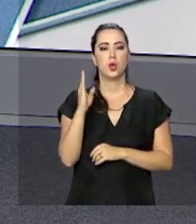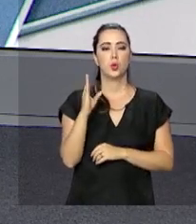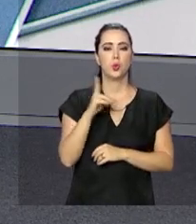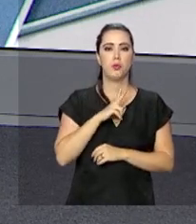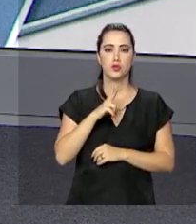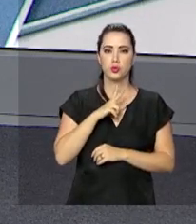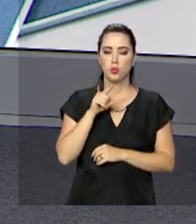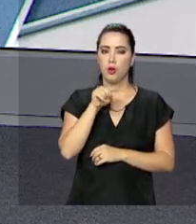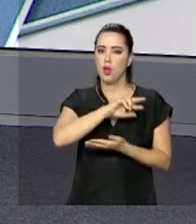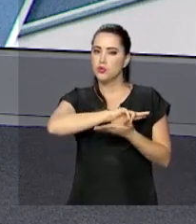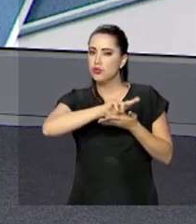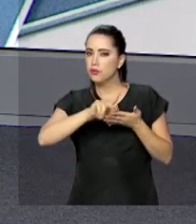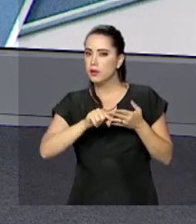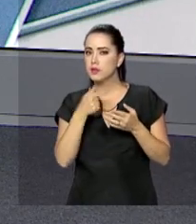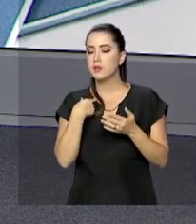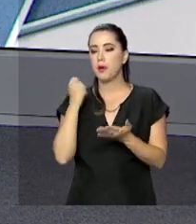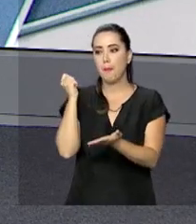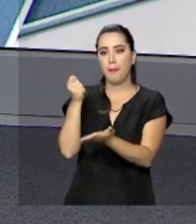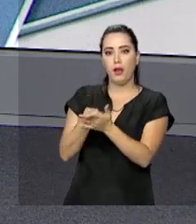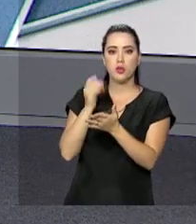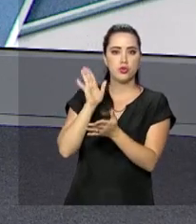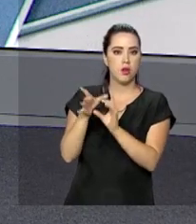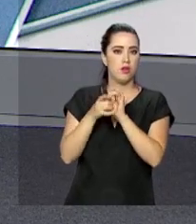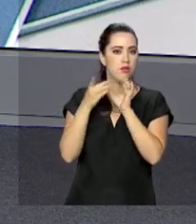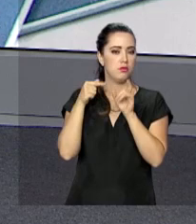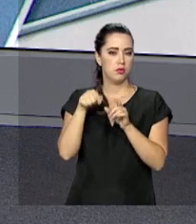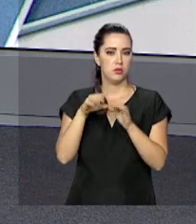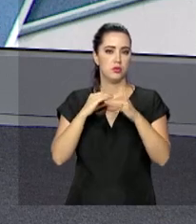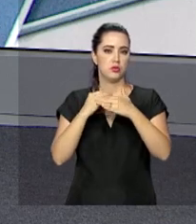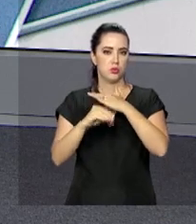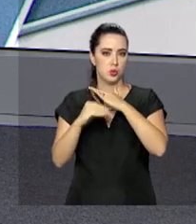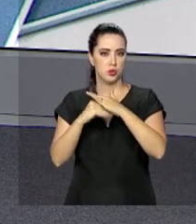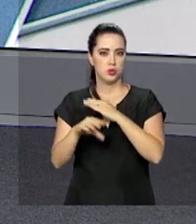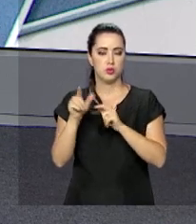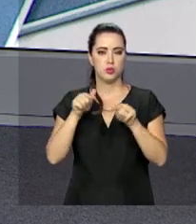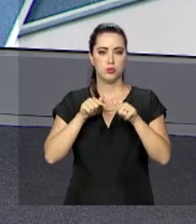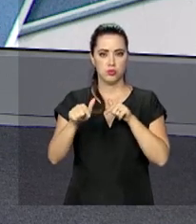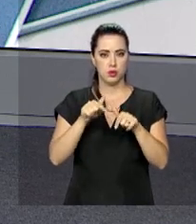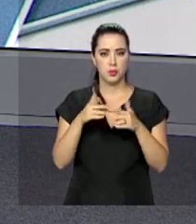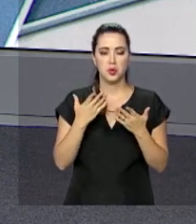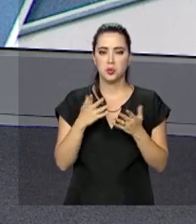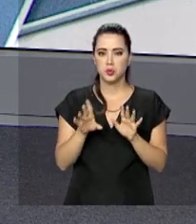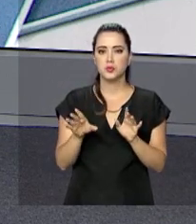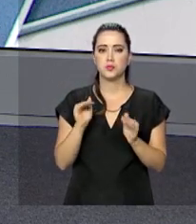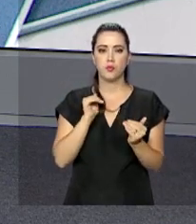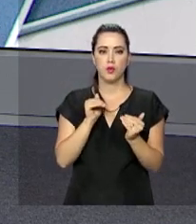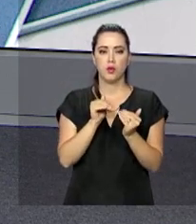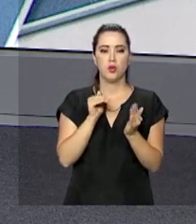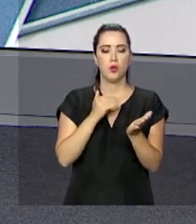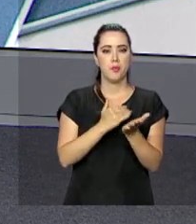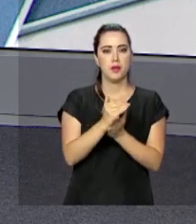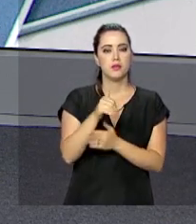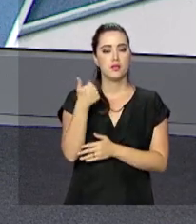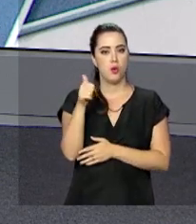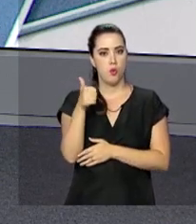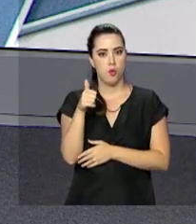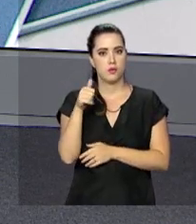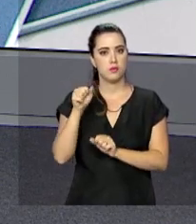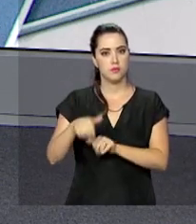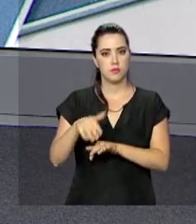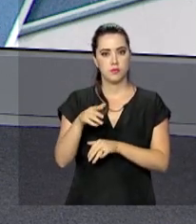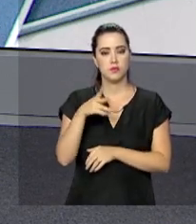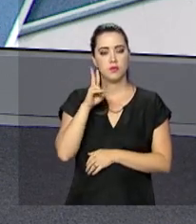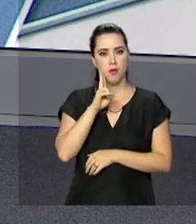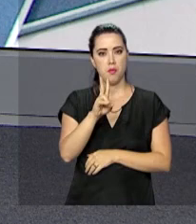instituições façam o depósito automático nas contas dos trabalhadores. Esses pagamentos serão feitos a partir de amanhã, 11 de setembro.